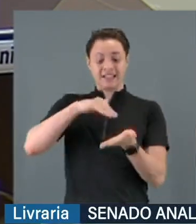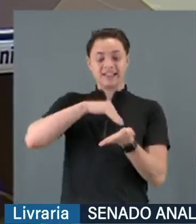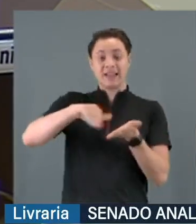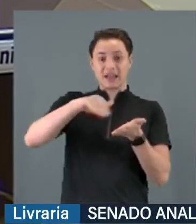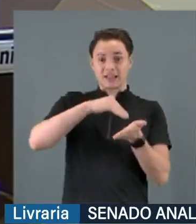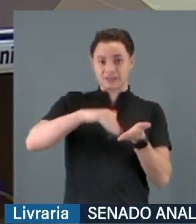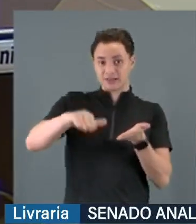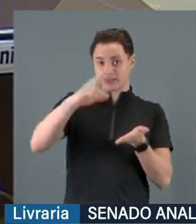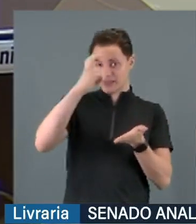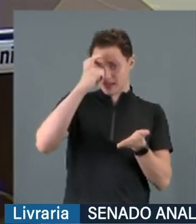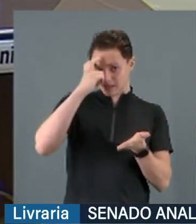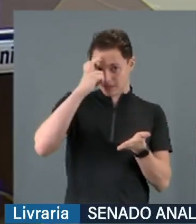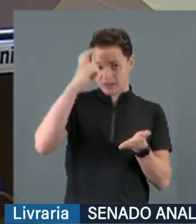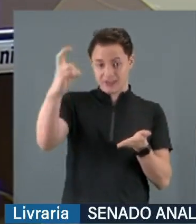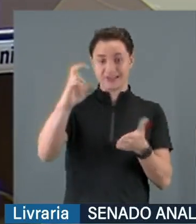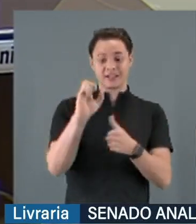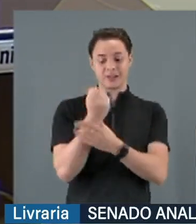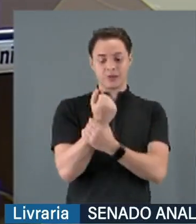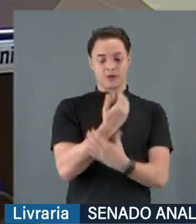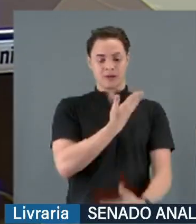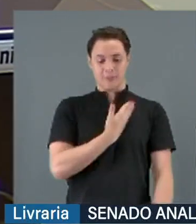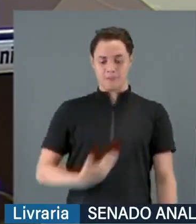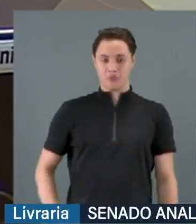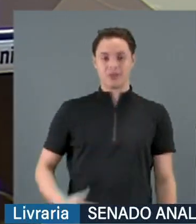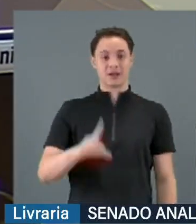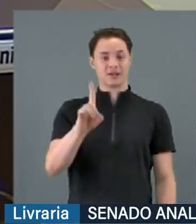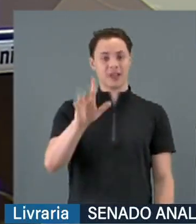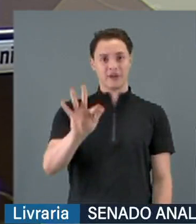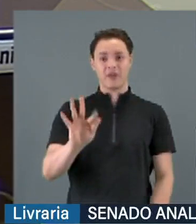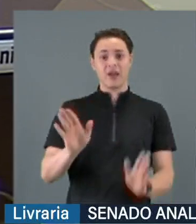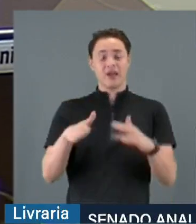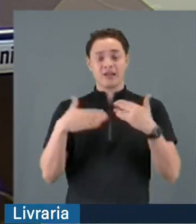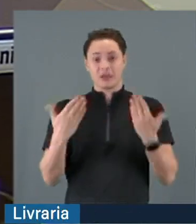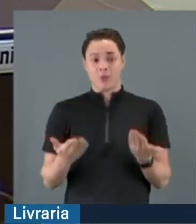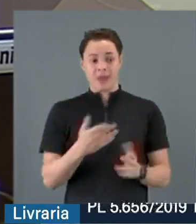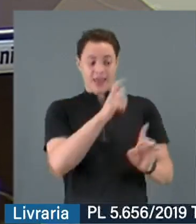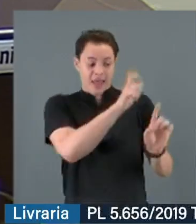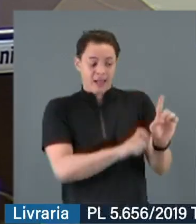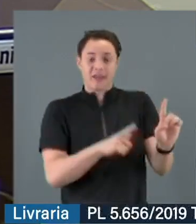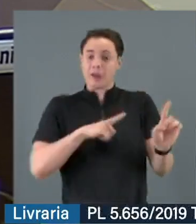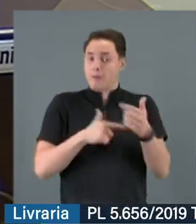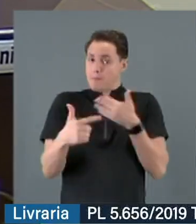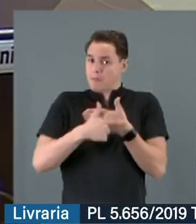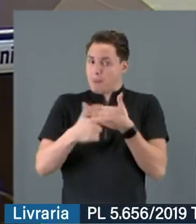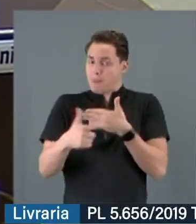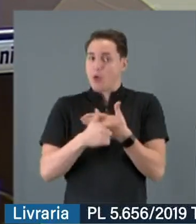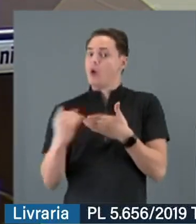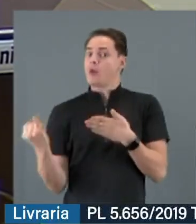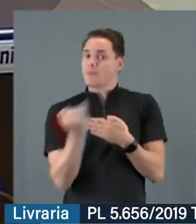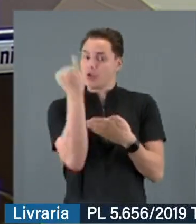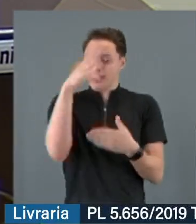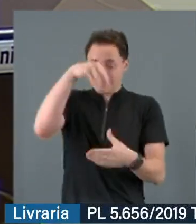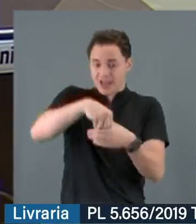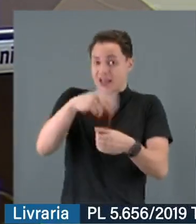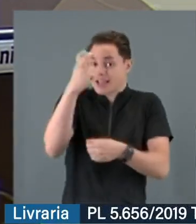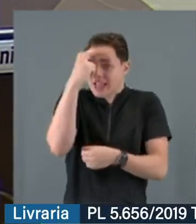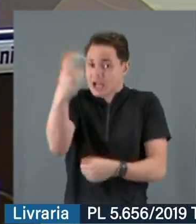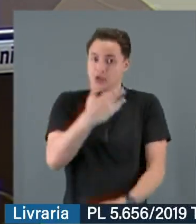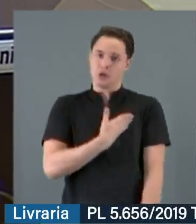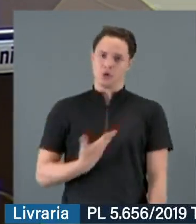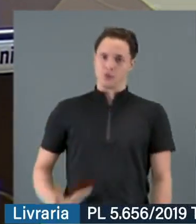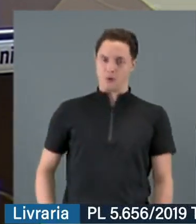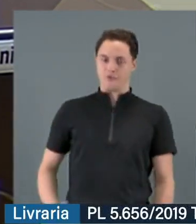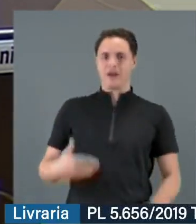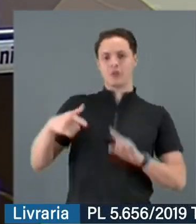da Segurança Pública do Distrito Federal. Ou seja, ela tem uma posição estratégica de inteligência no governo anterior